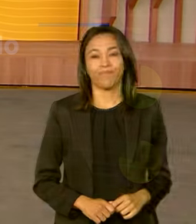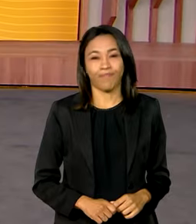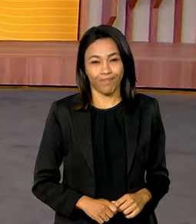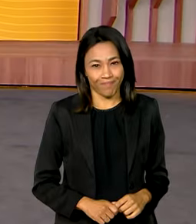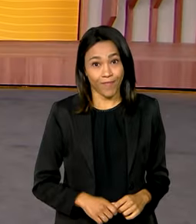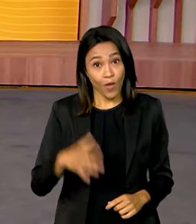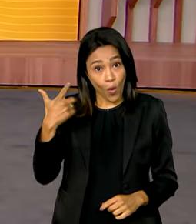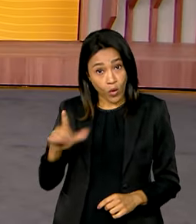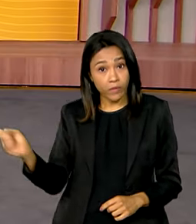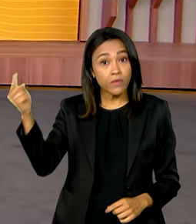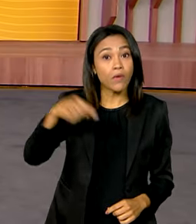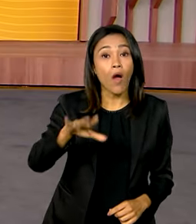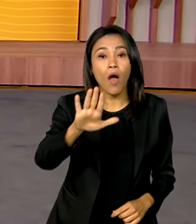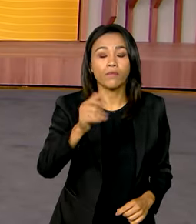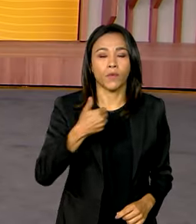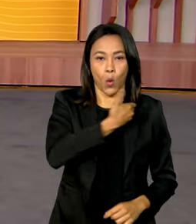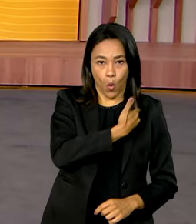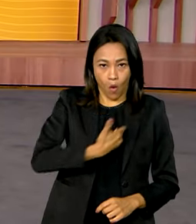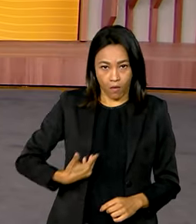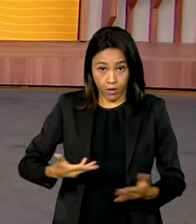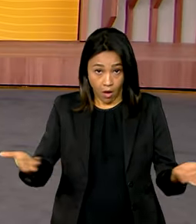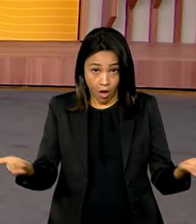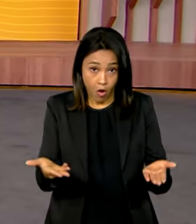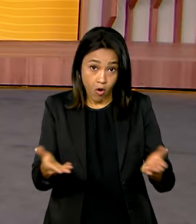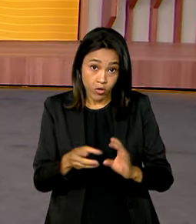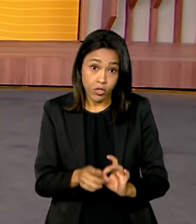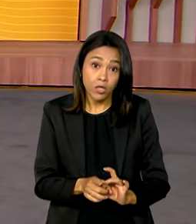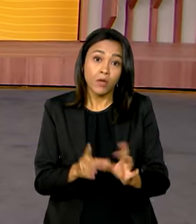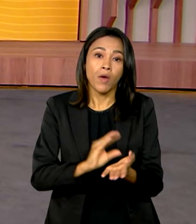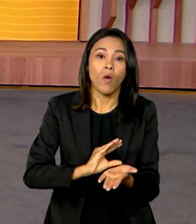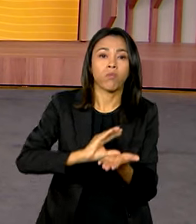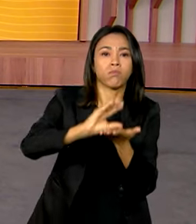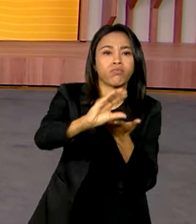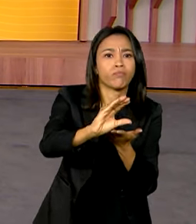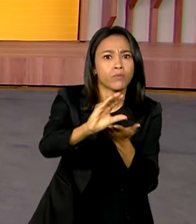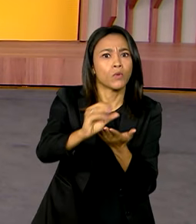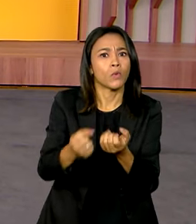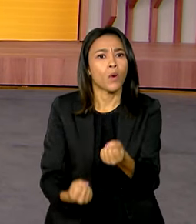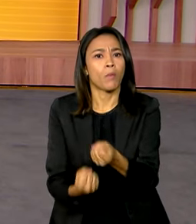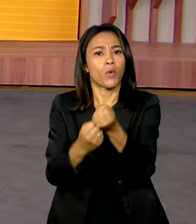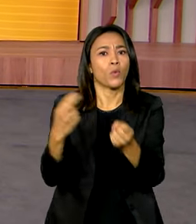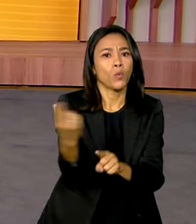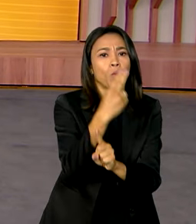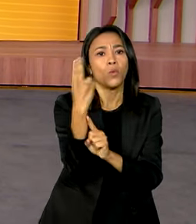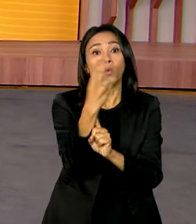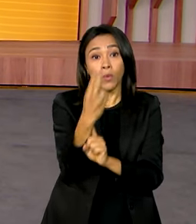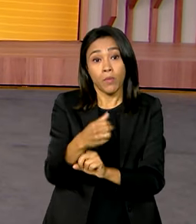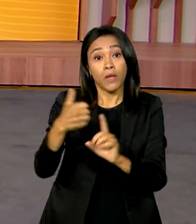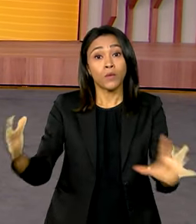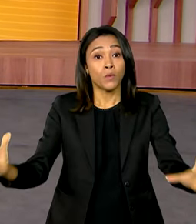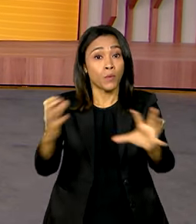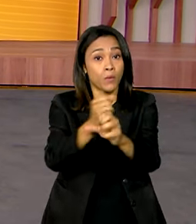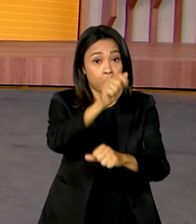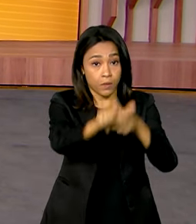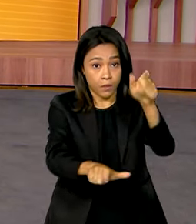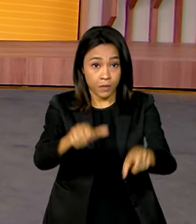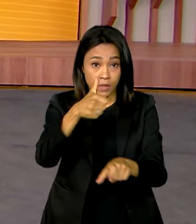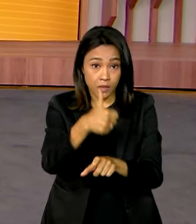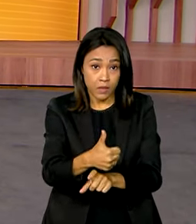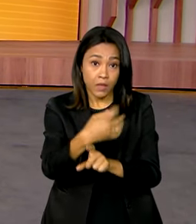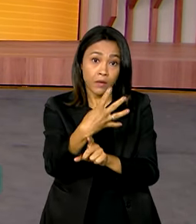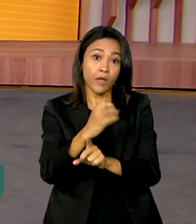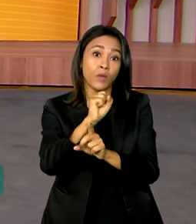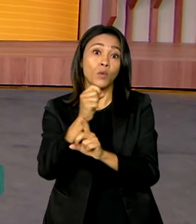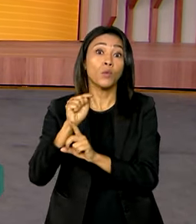Estamos de volta e olha, o governo libera hoje o auxílio extraordinário para 148 mil pescadores da região